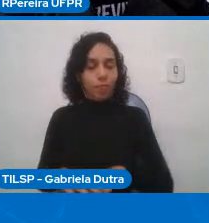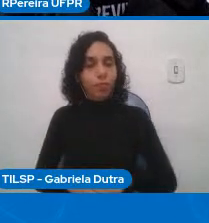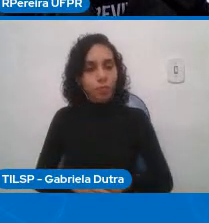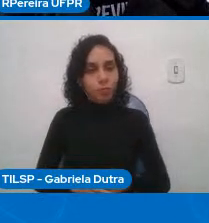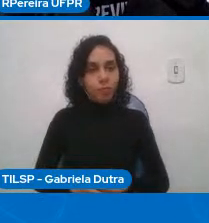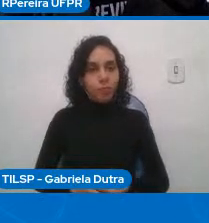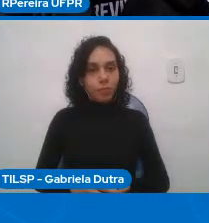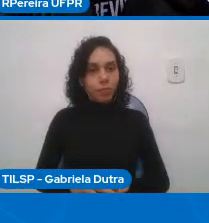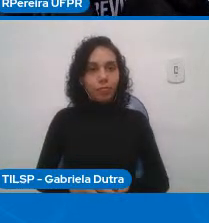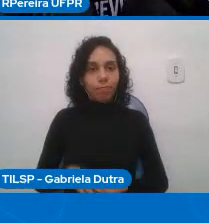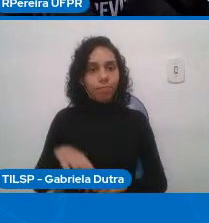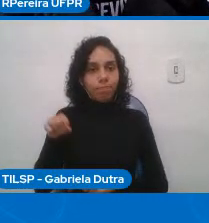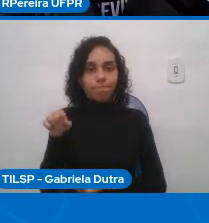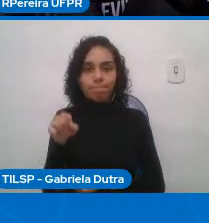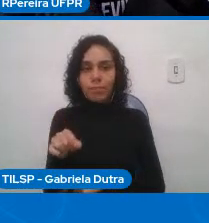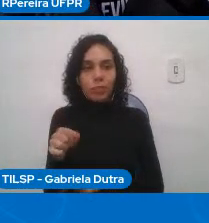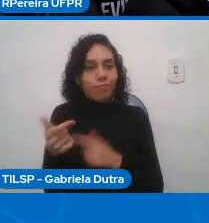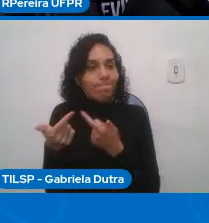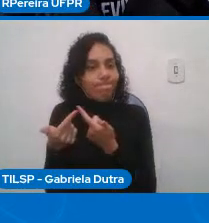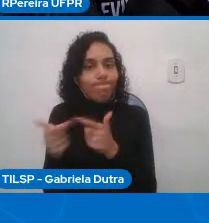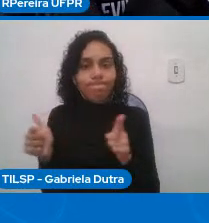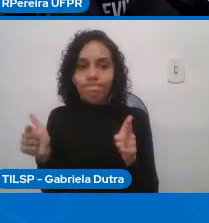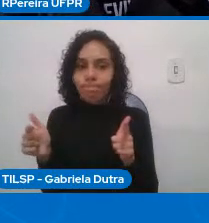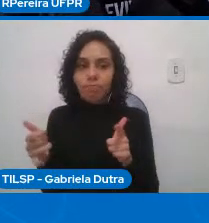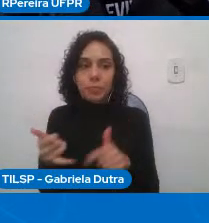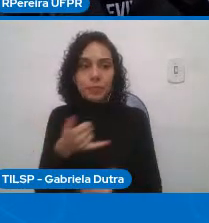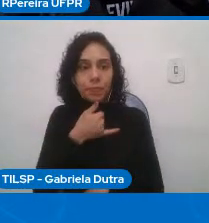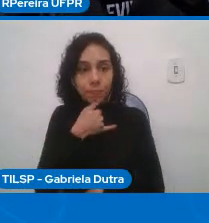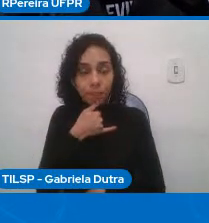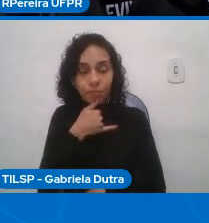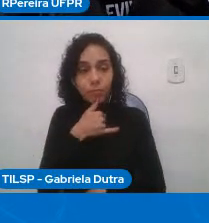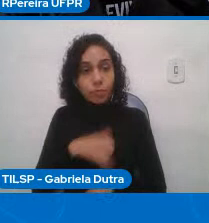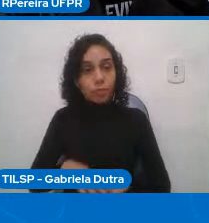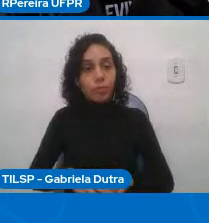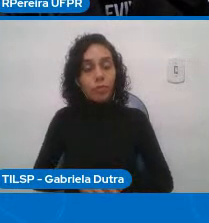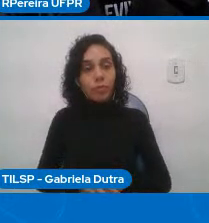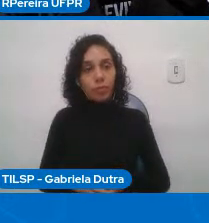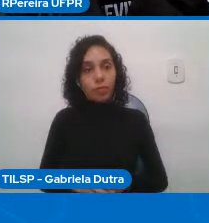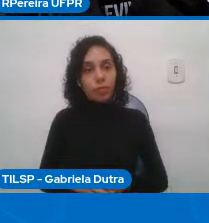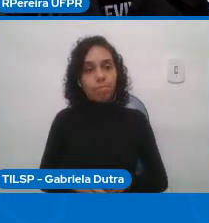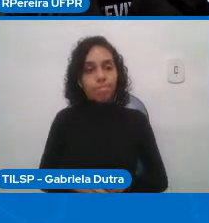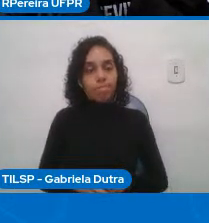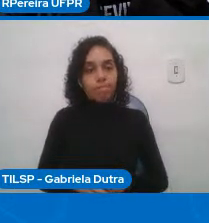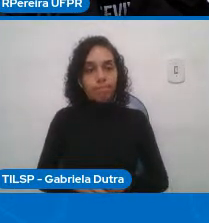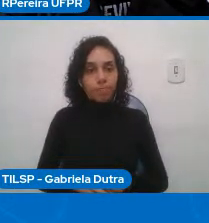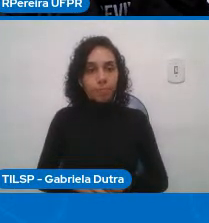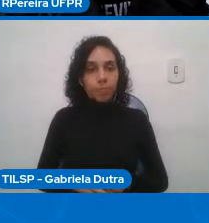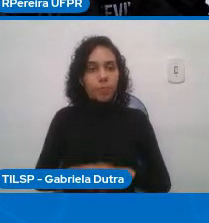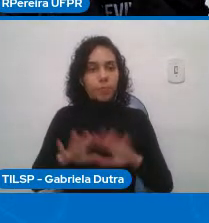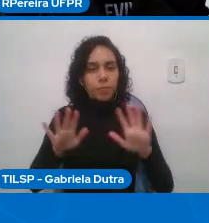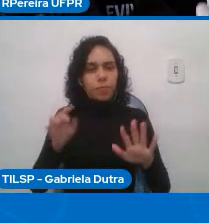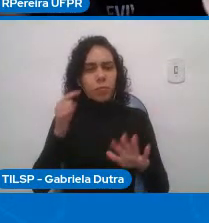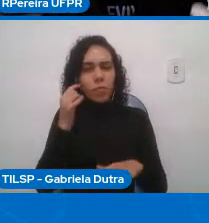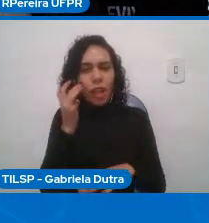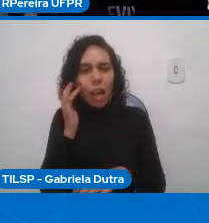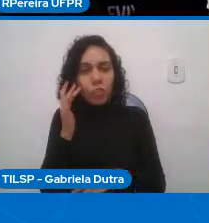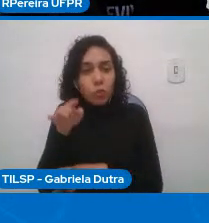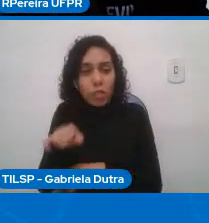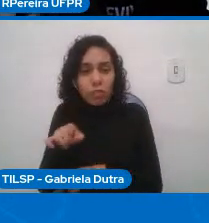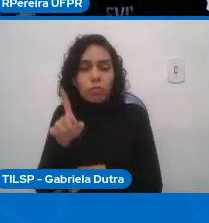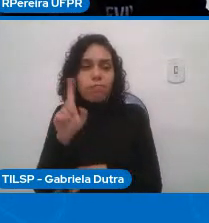atacado e por que que é que eu considero crítico nós não deixarmos